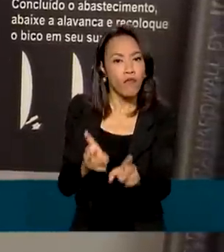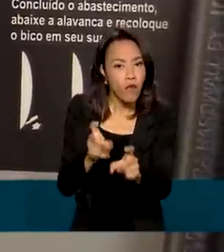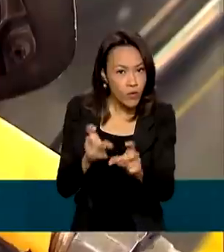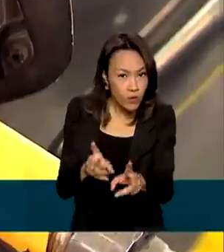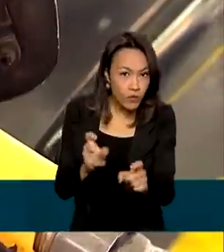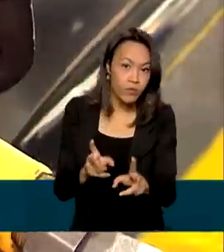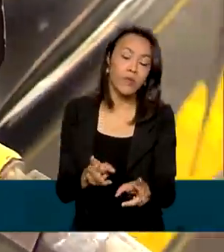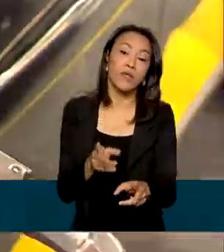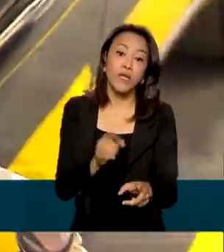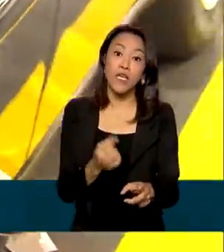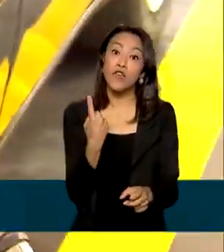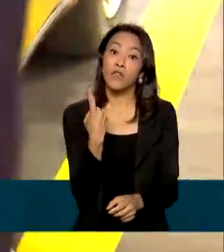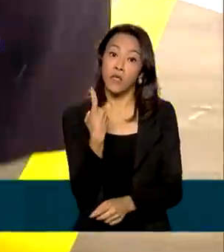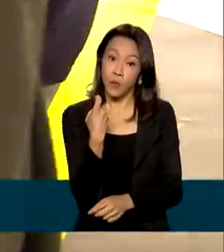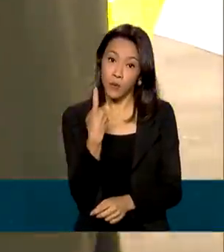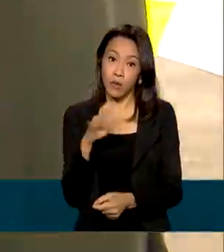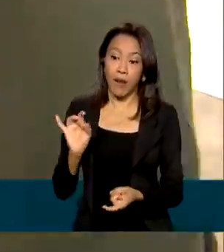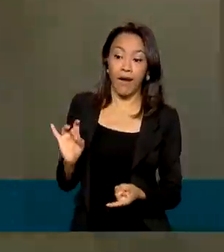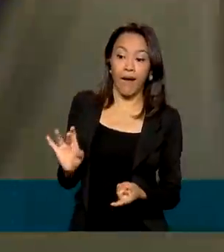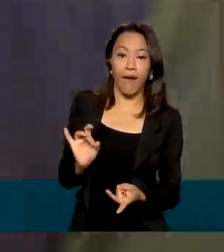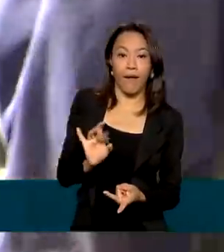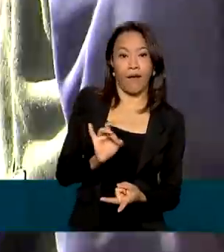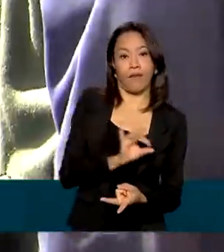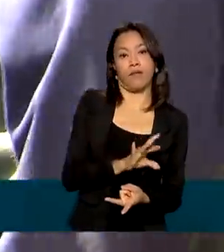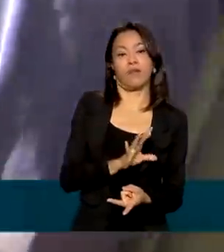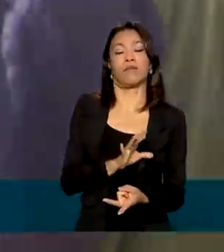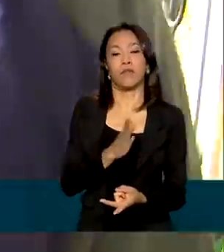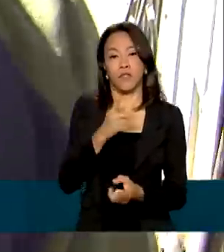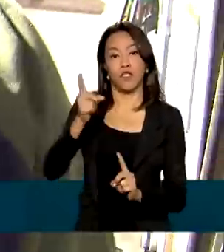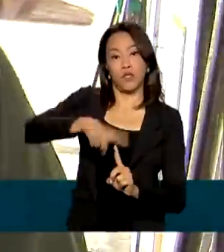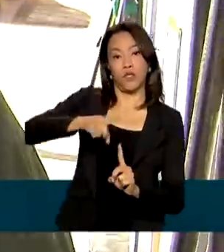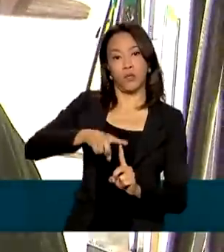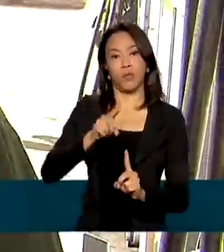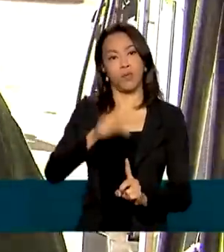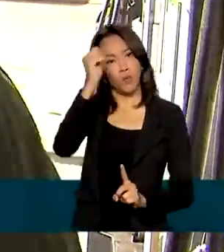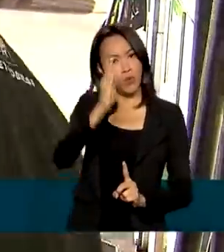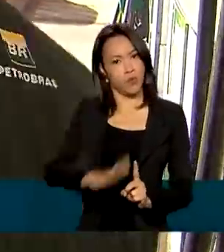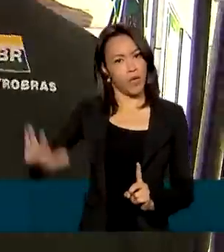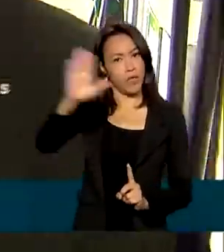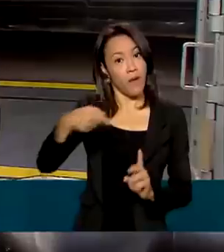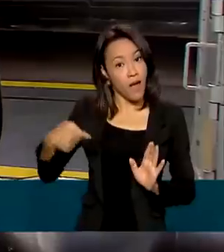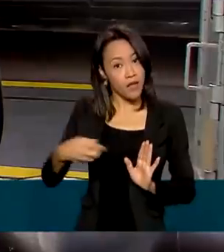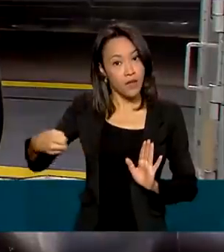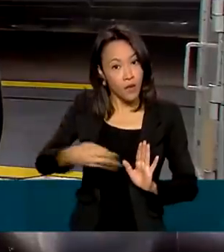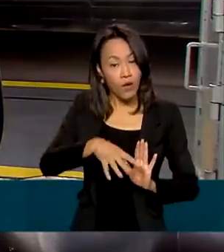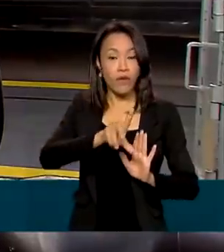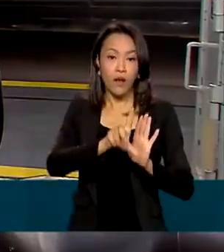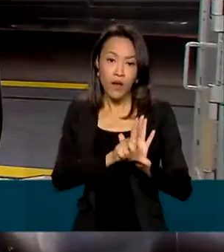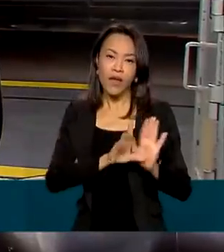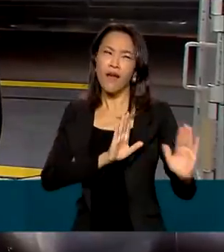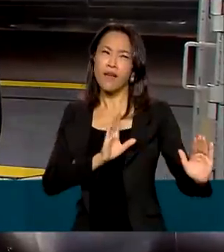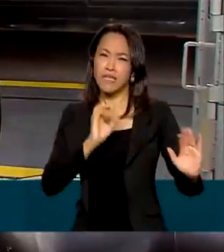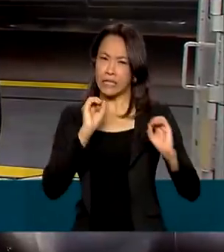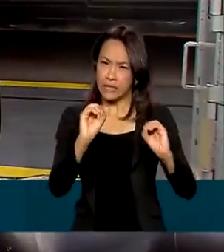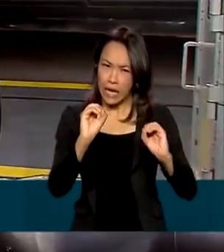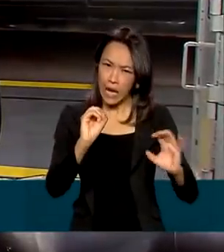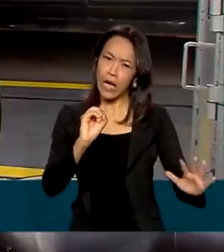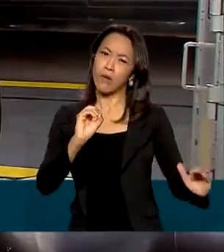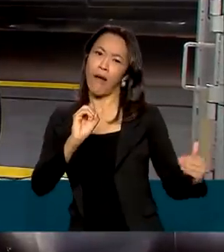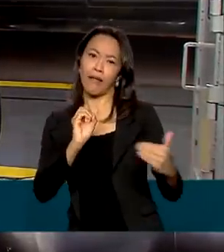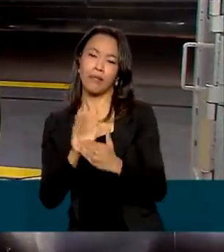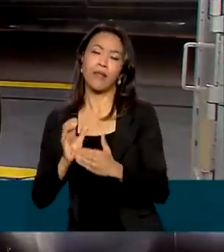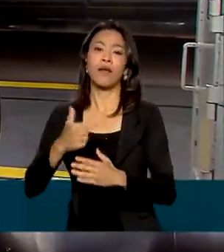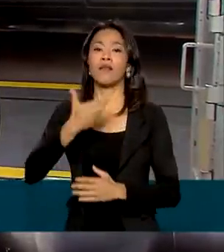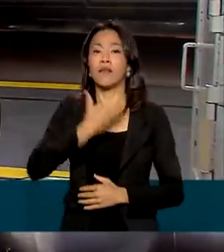única para cada tipo de combustível em todo o país. A nova lei ainda reduz a zero, até dezembro de 2022,